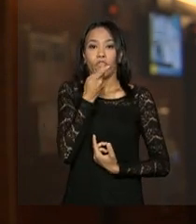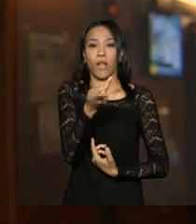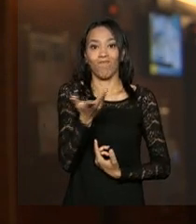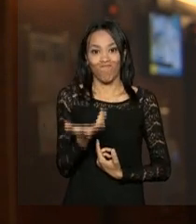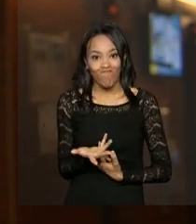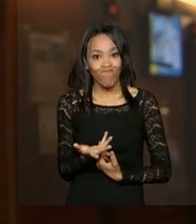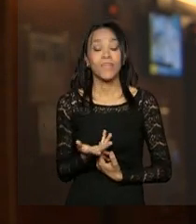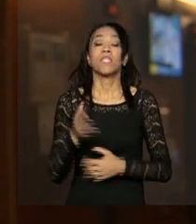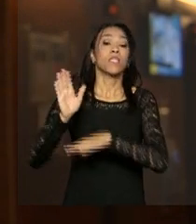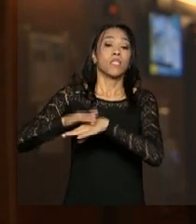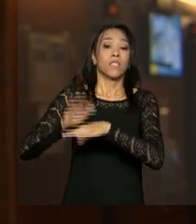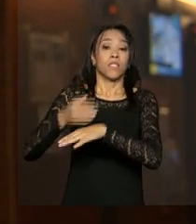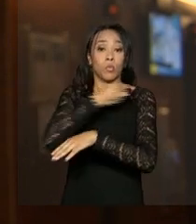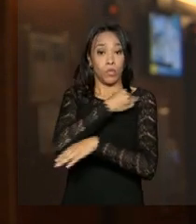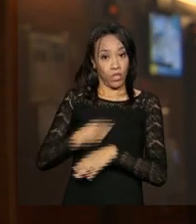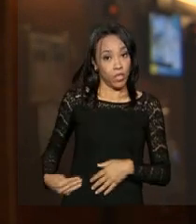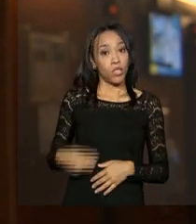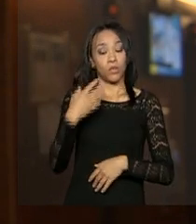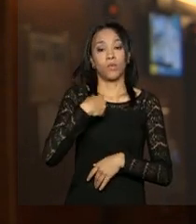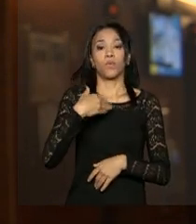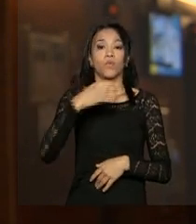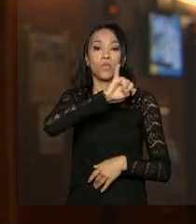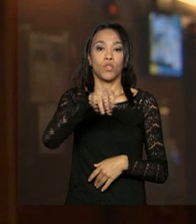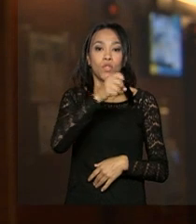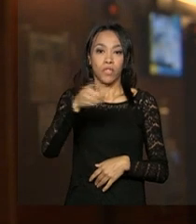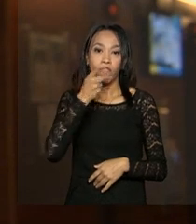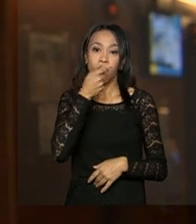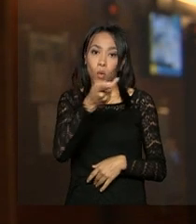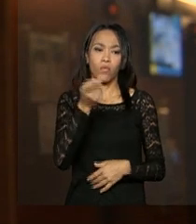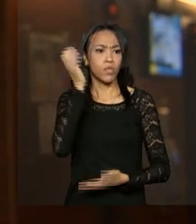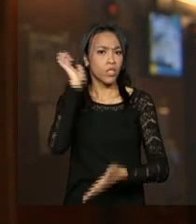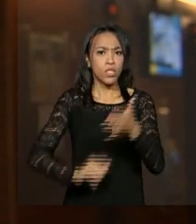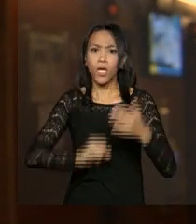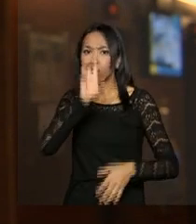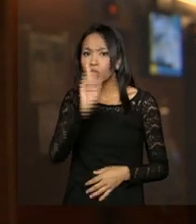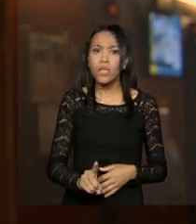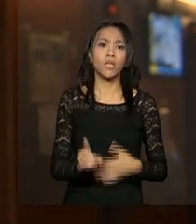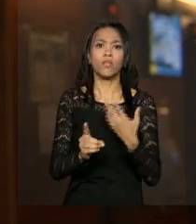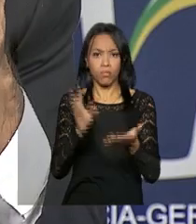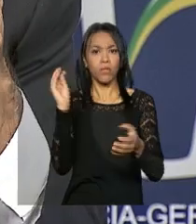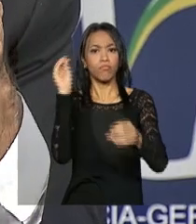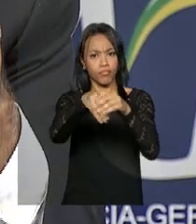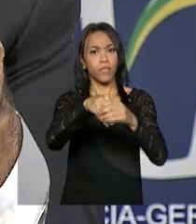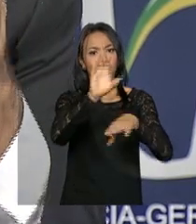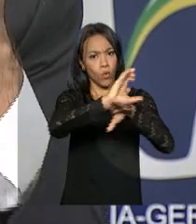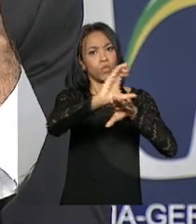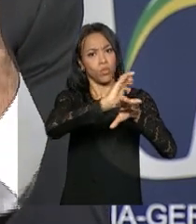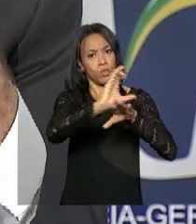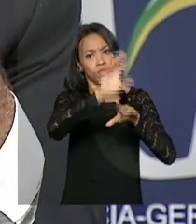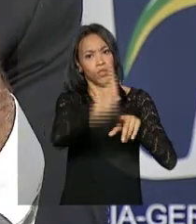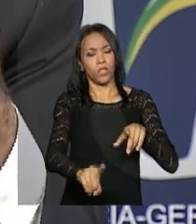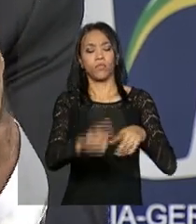Segundo o ministro, Eduardo Cardoso, uma afronta aos direitos de defesa garantidos pela Constituição Federal. Caracterizou uma